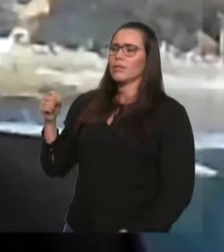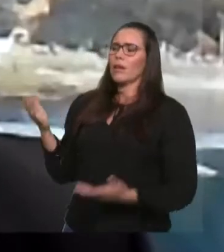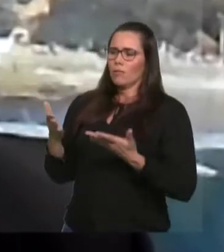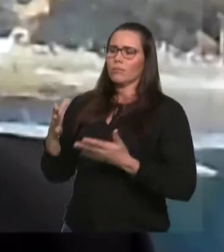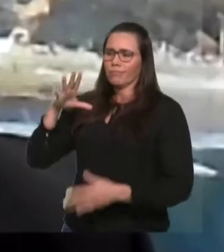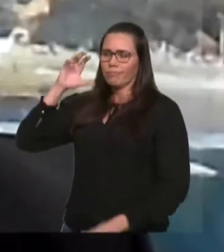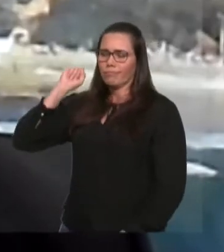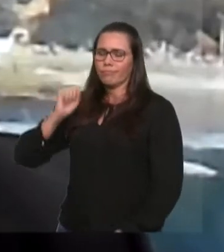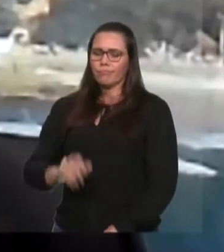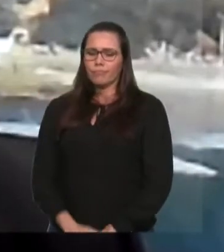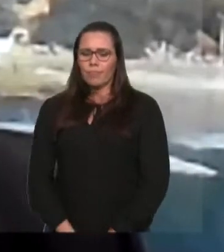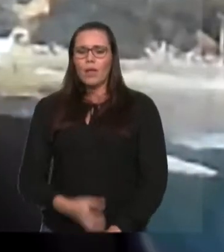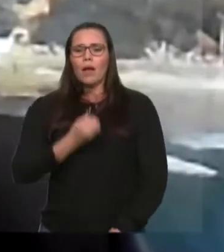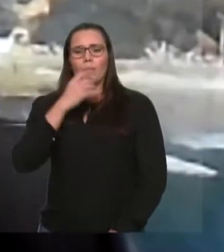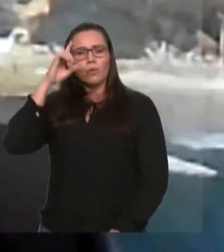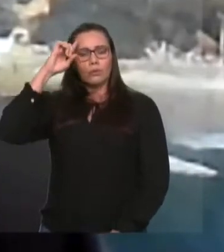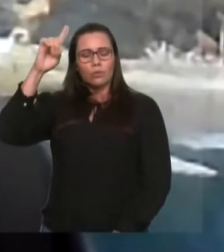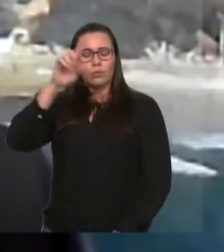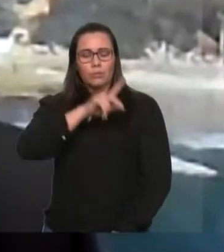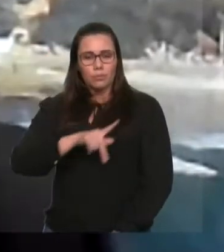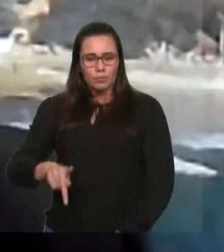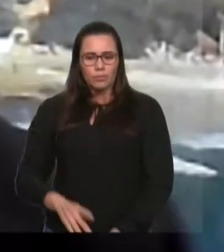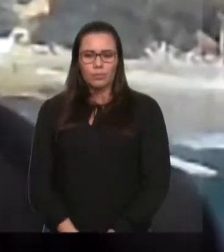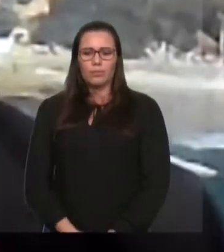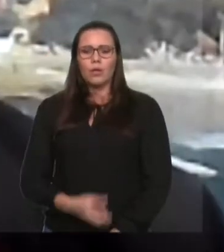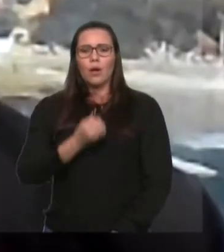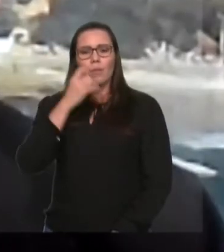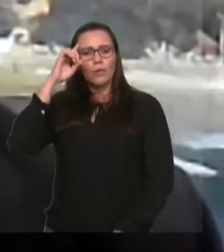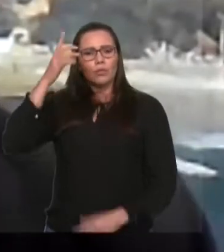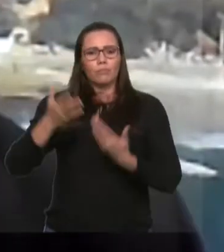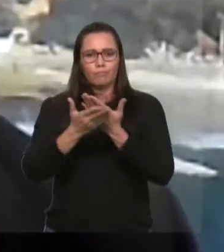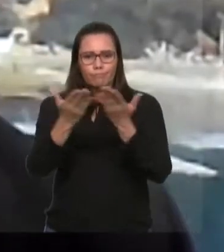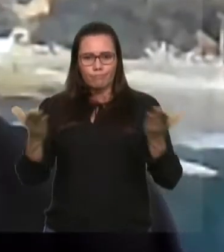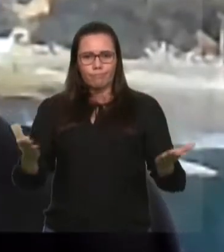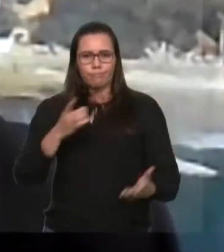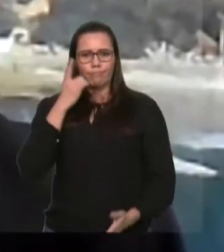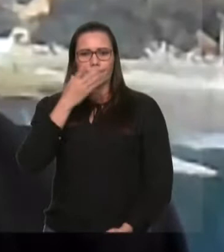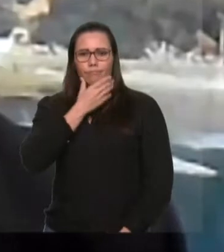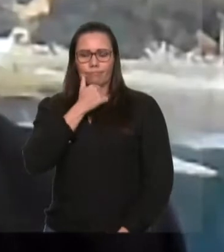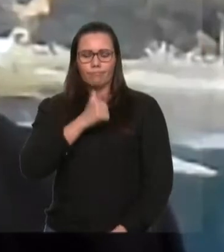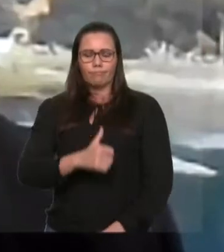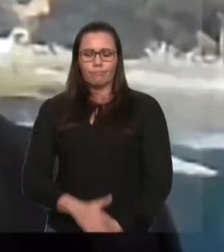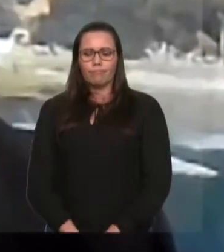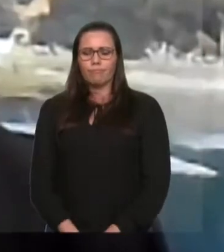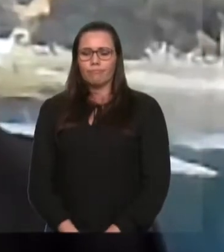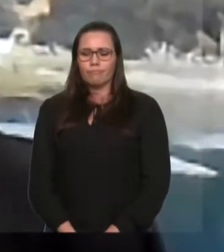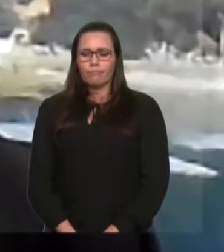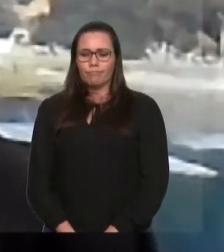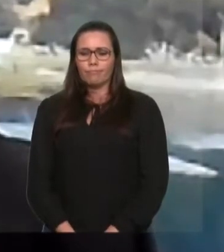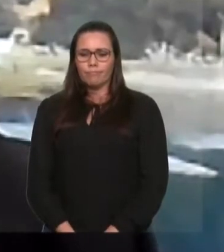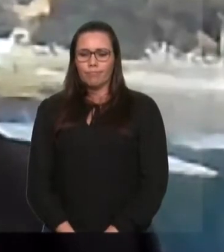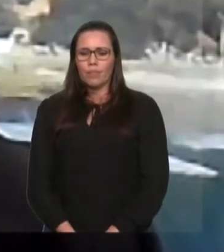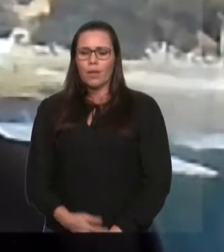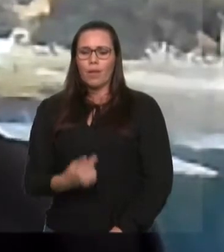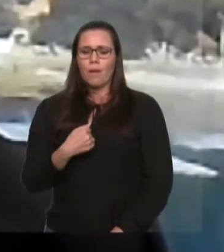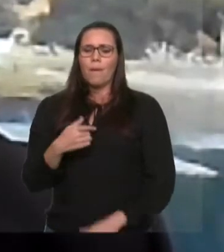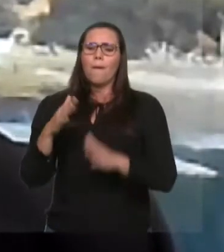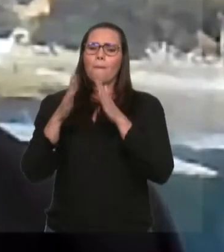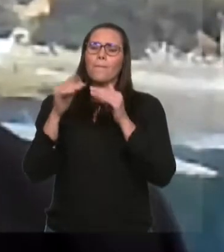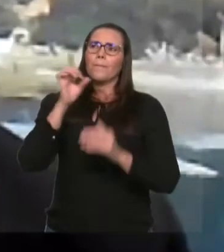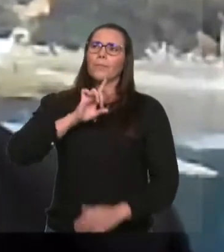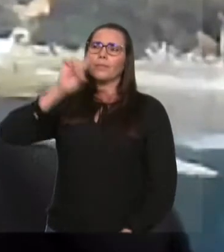Bom dia, presidente Otelino, bom dia a demais pais, deputados e deputadas. Primeiro, presidente, quero rogar a Deus que possa restabelecer